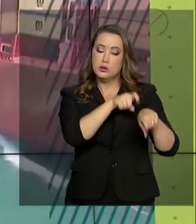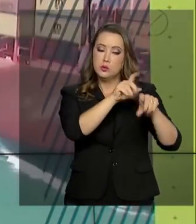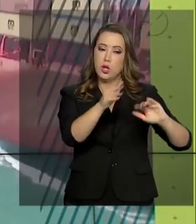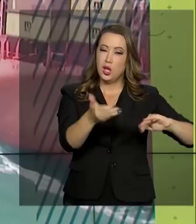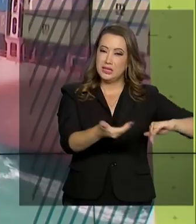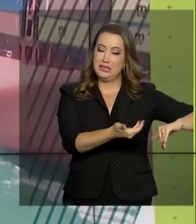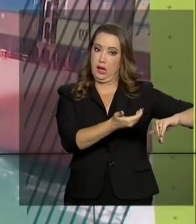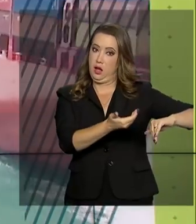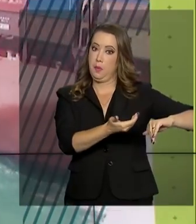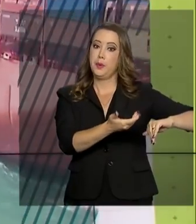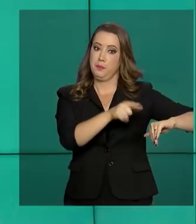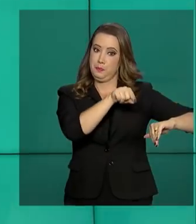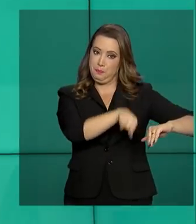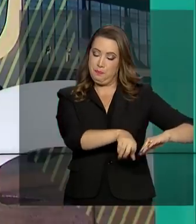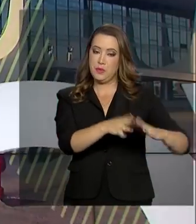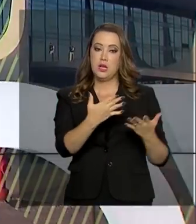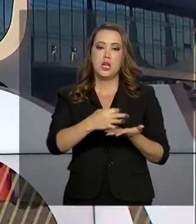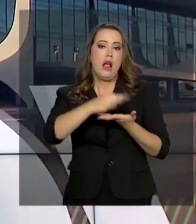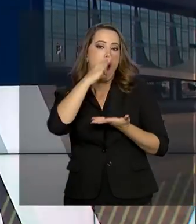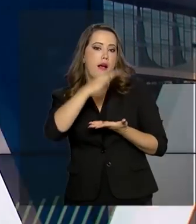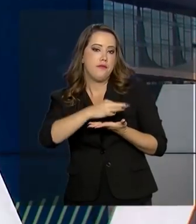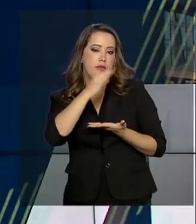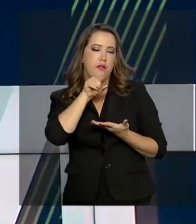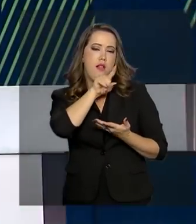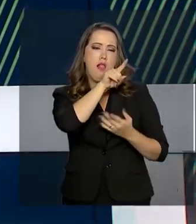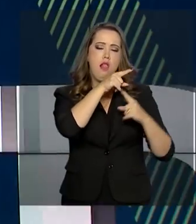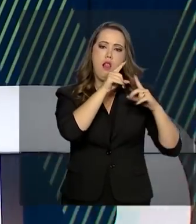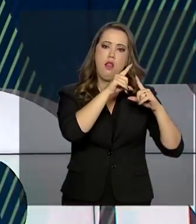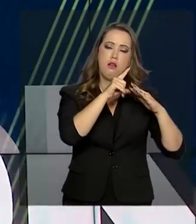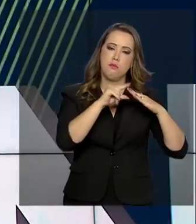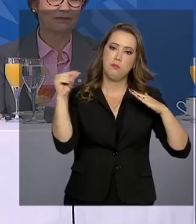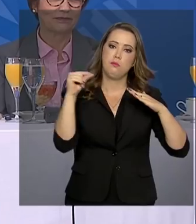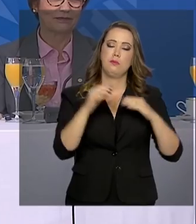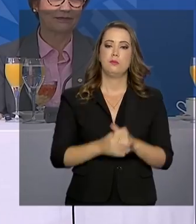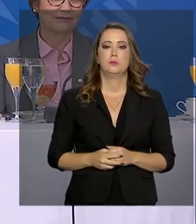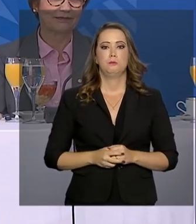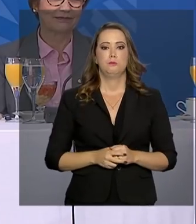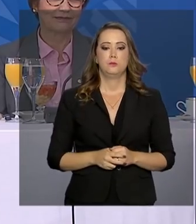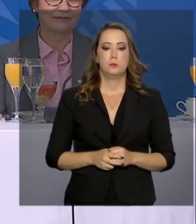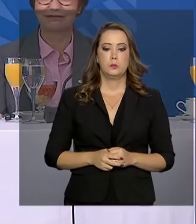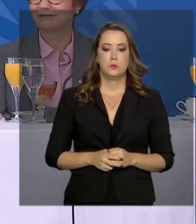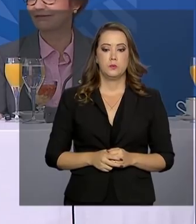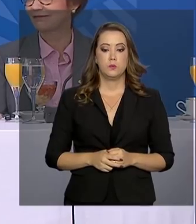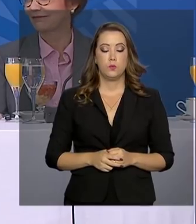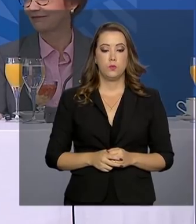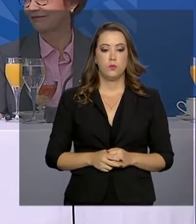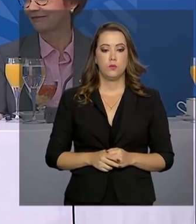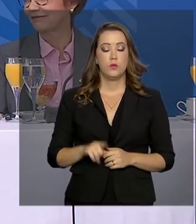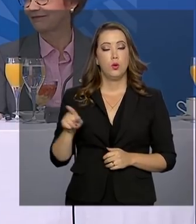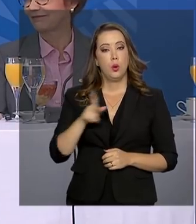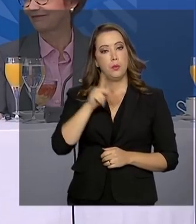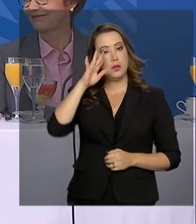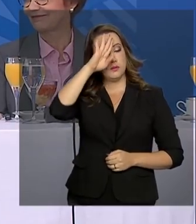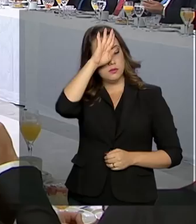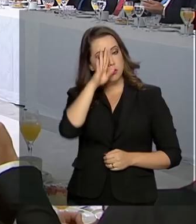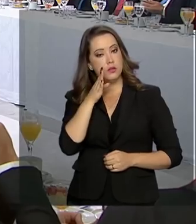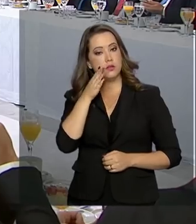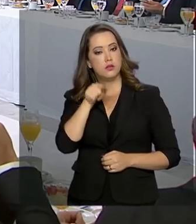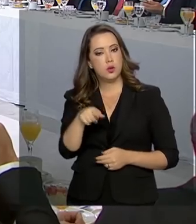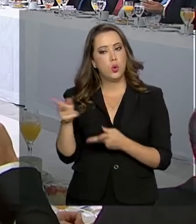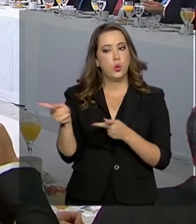Agropecuária, nesta manhã, num café no Palácio do Planalto. O presidente Jair Bolsonaro